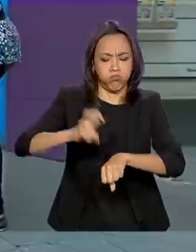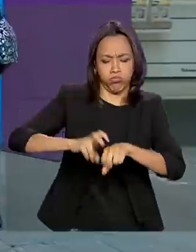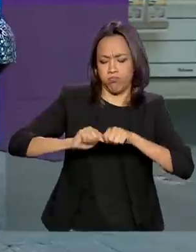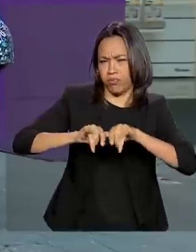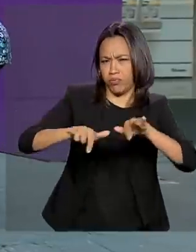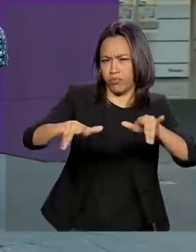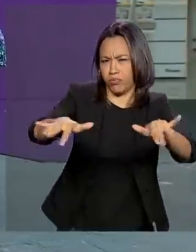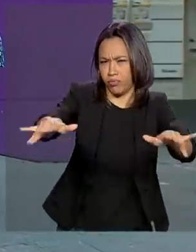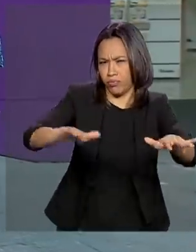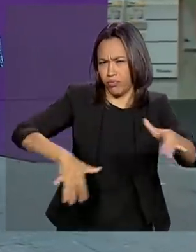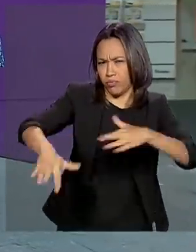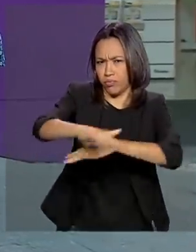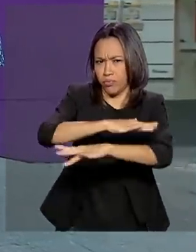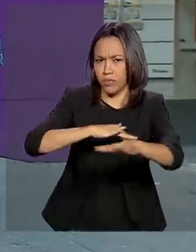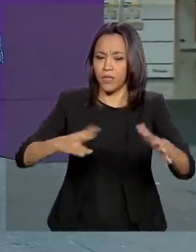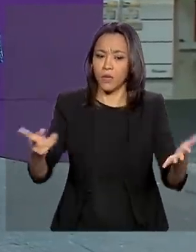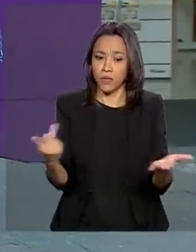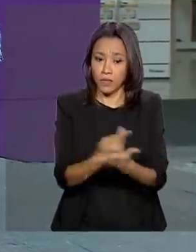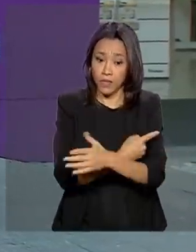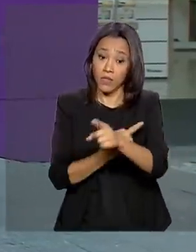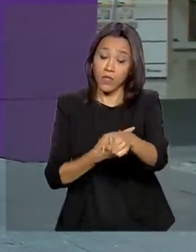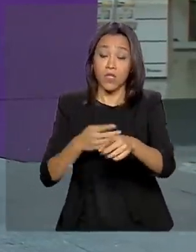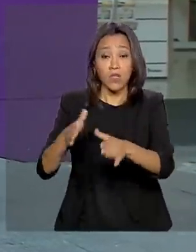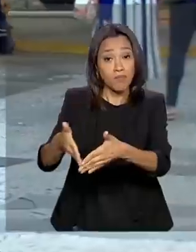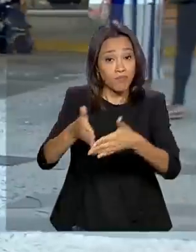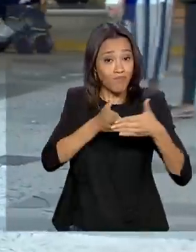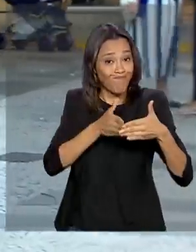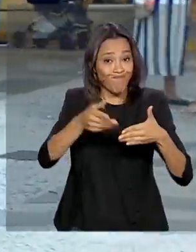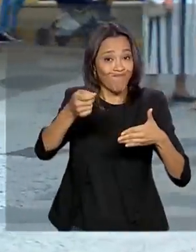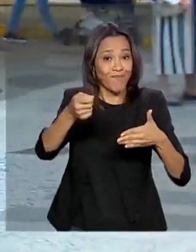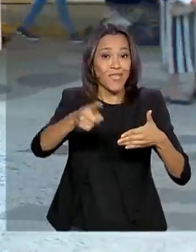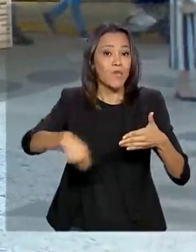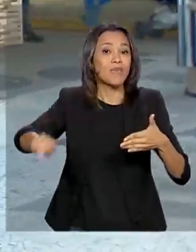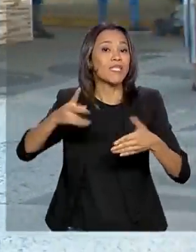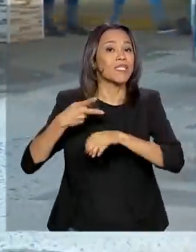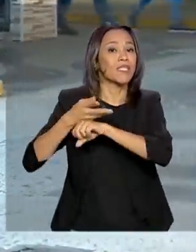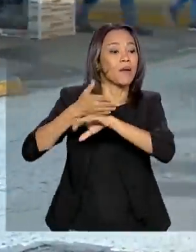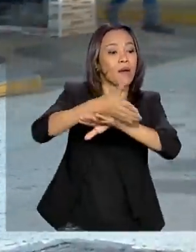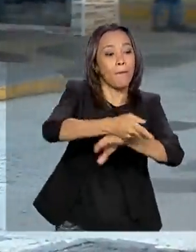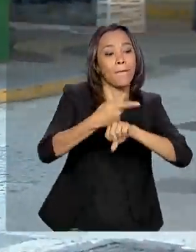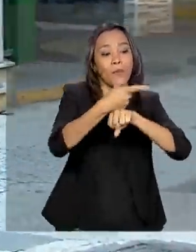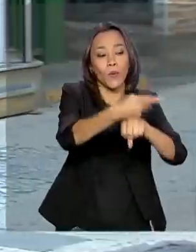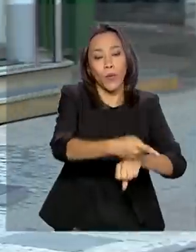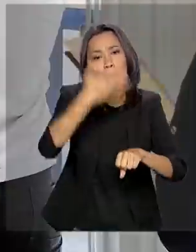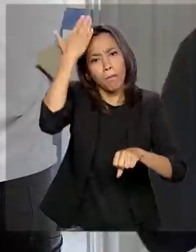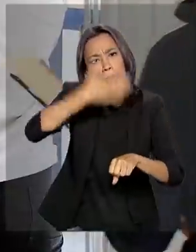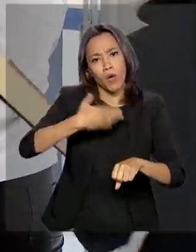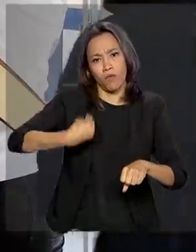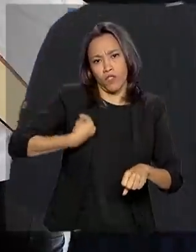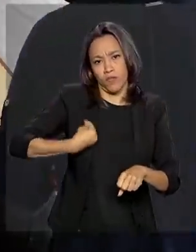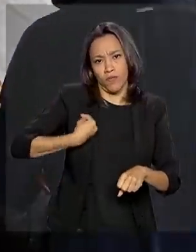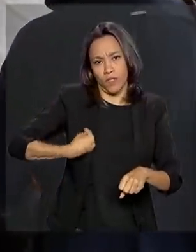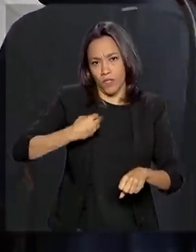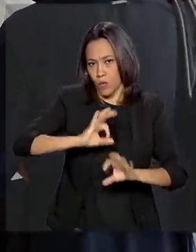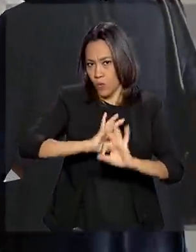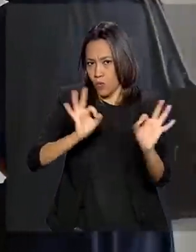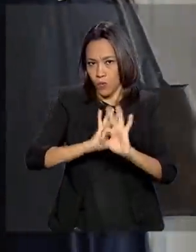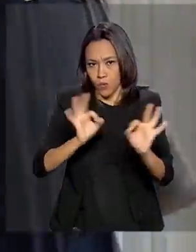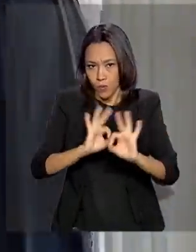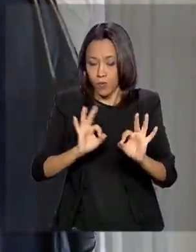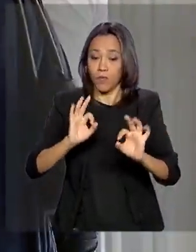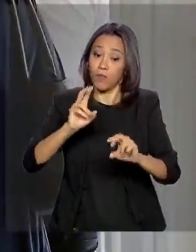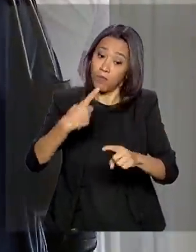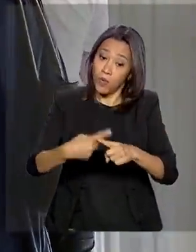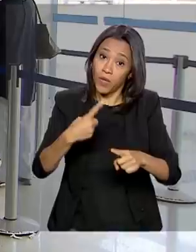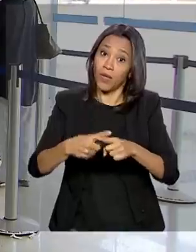Covid-19 suspendeu a prova de vida dos beneficiários do INSS por 120 dias. Levando em consideração